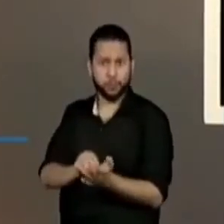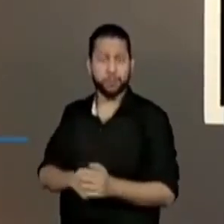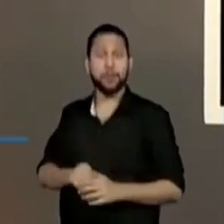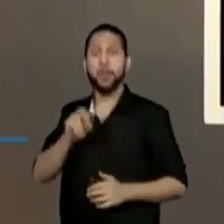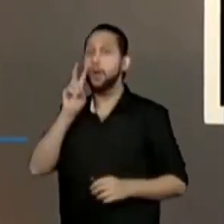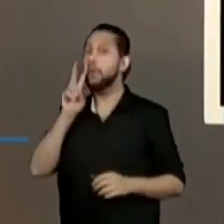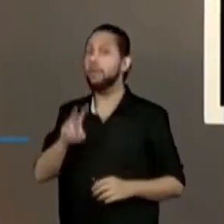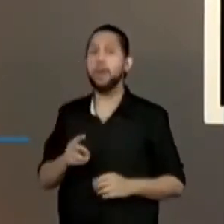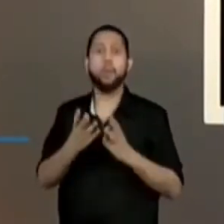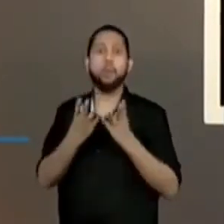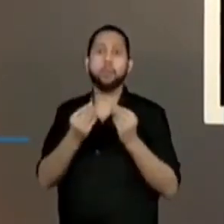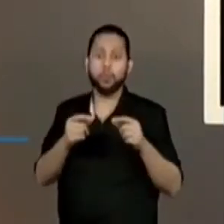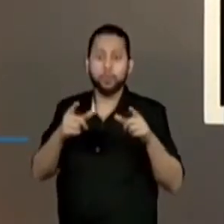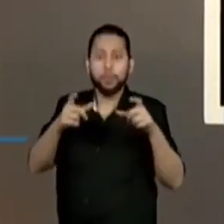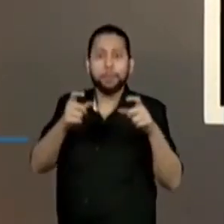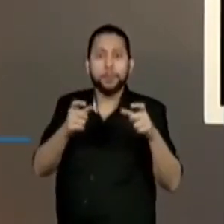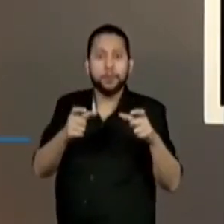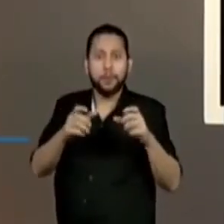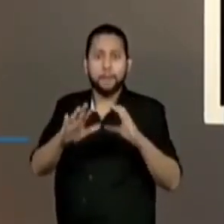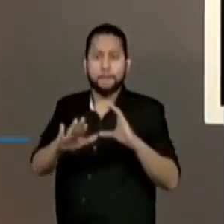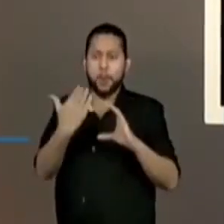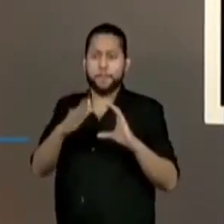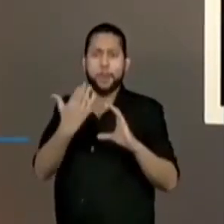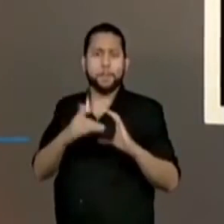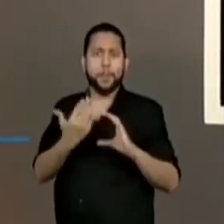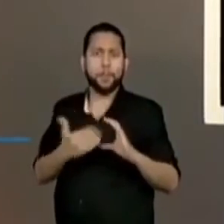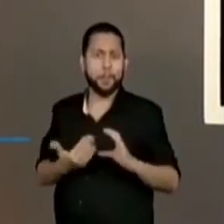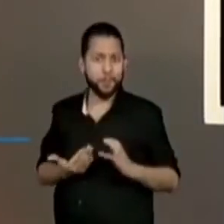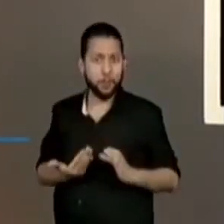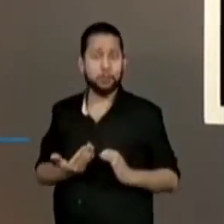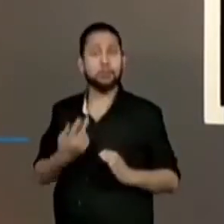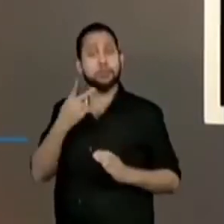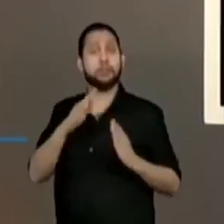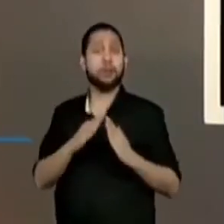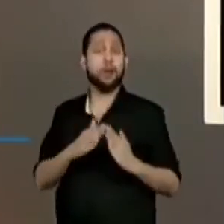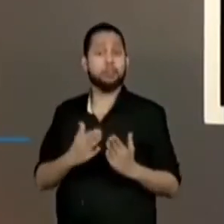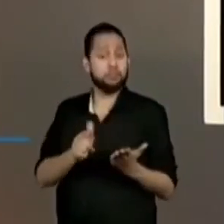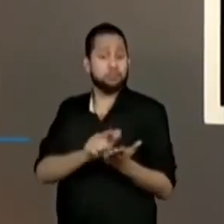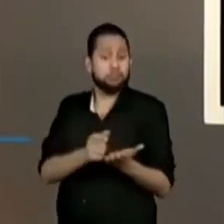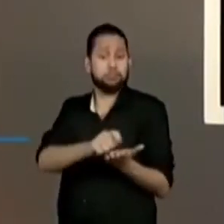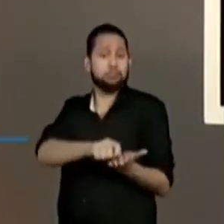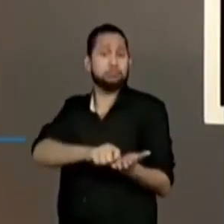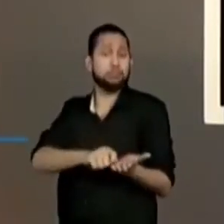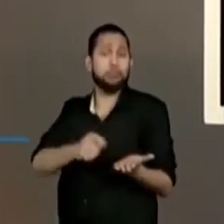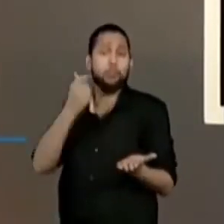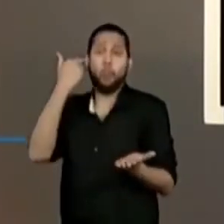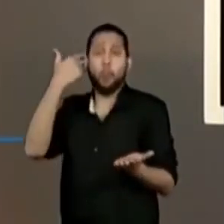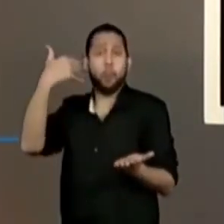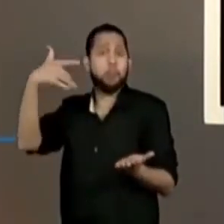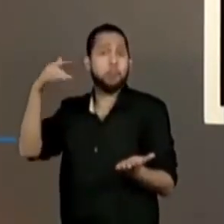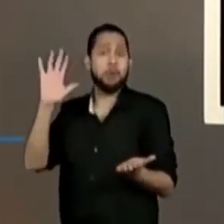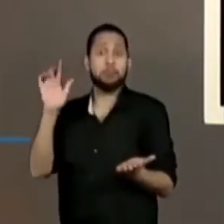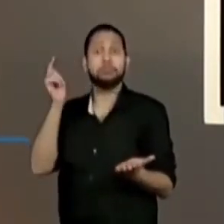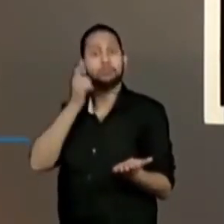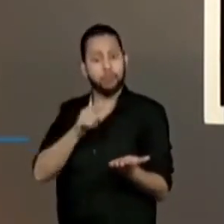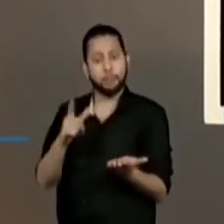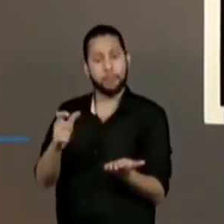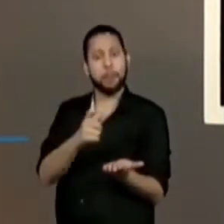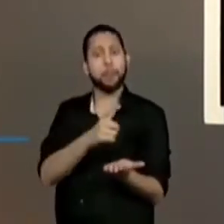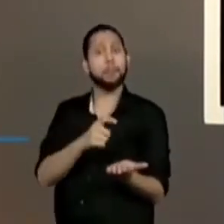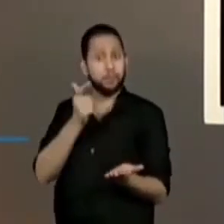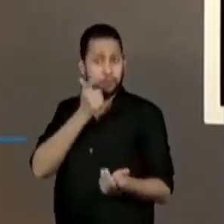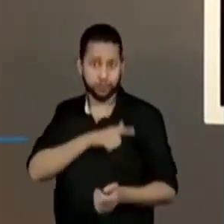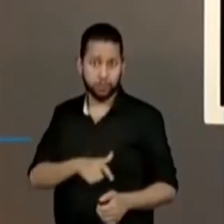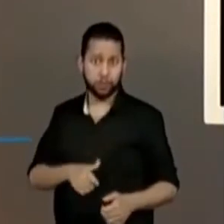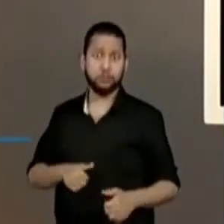vários prints de alunos que estão fazendo as nossas atividades no caderno. Normal. E ele consegue realizar.